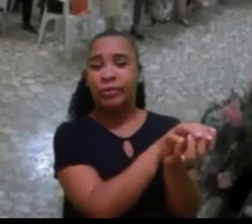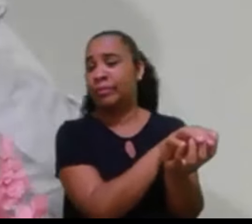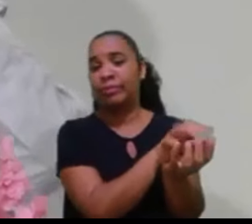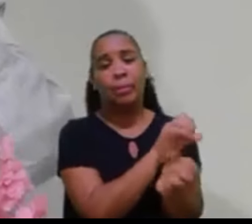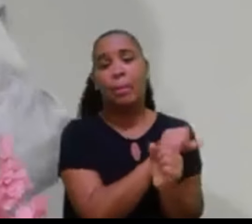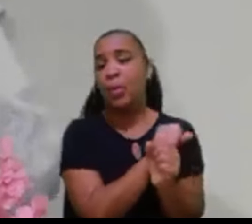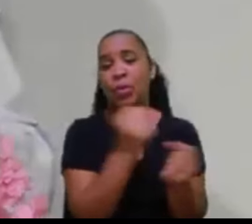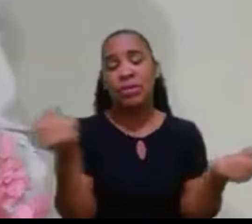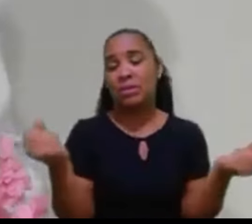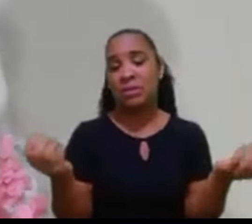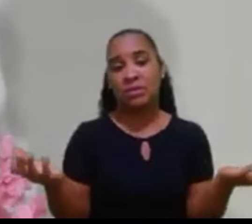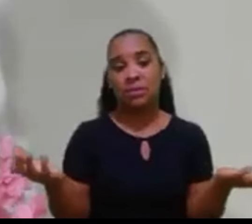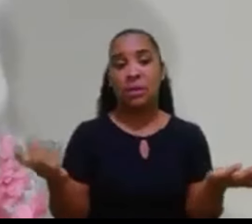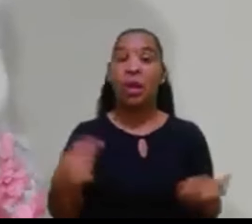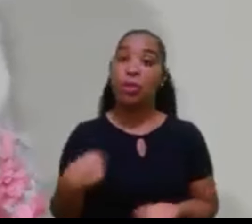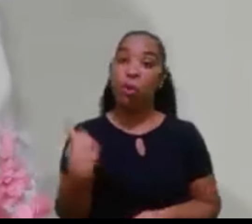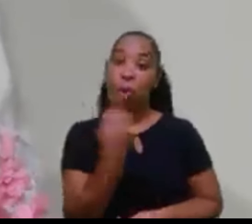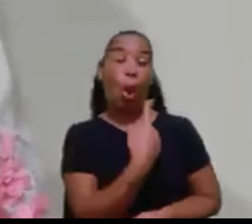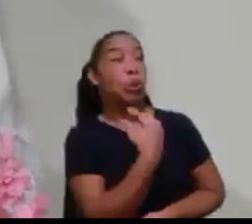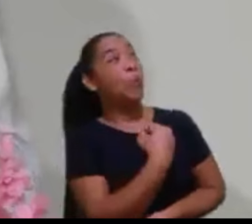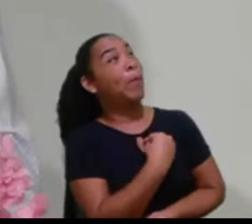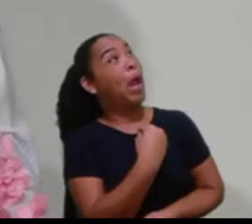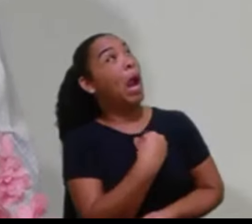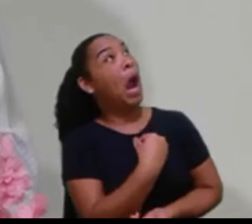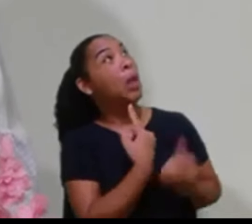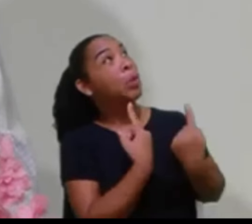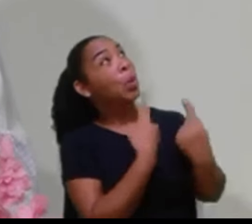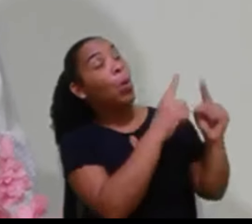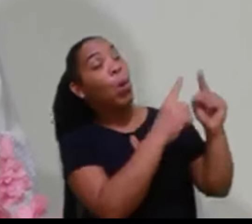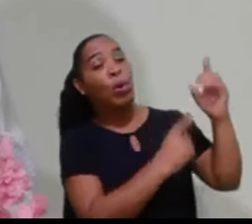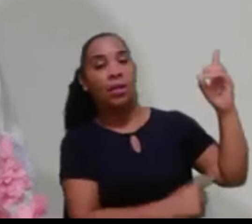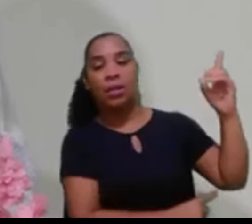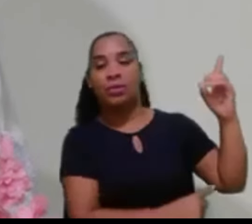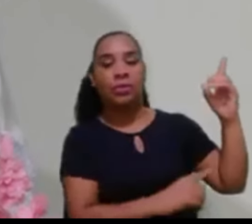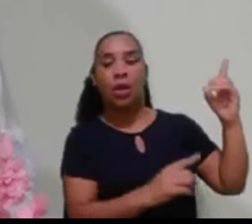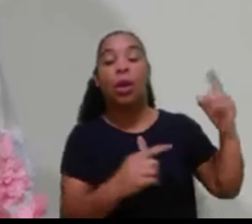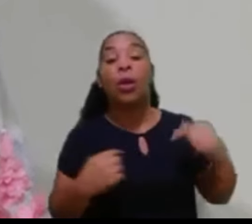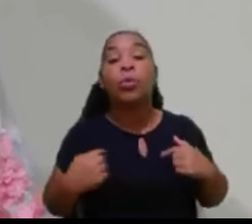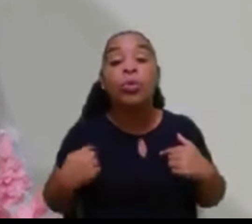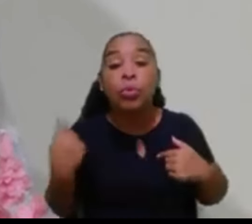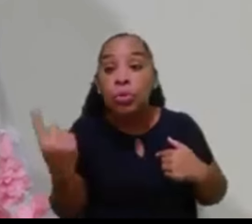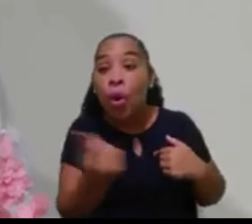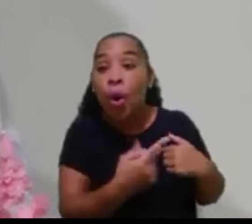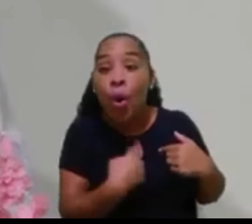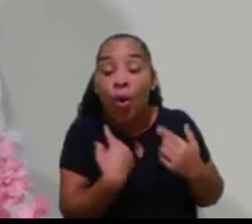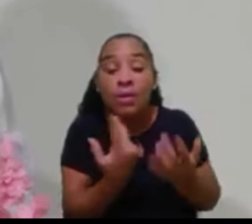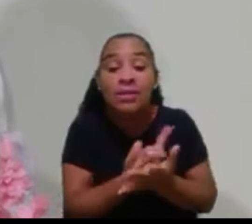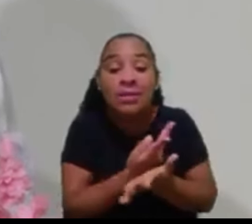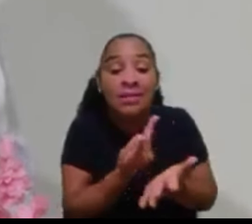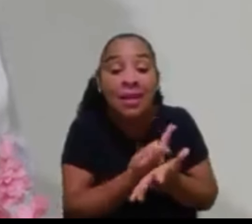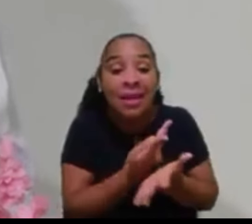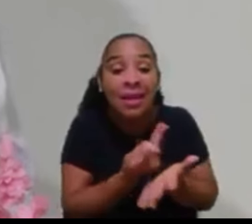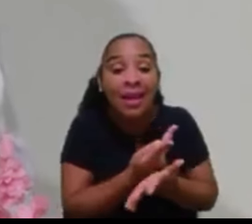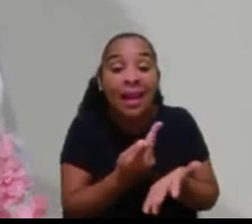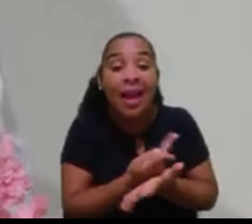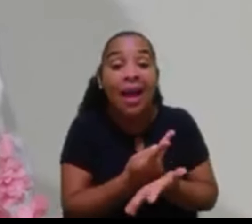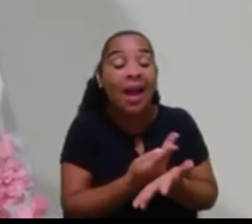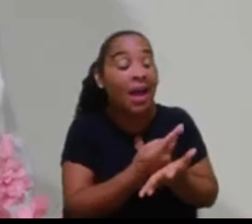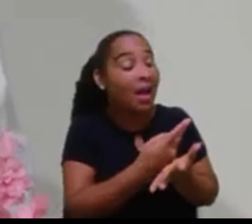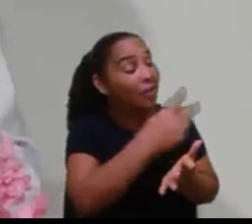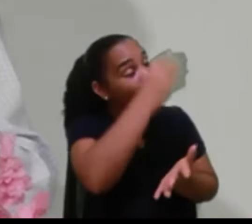Então, nós não pecamos contra Deus. Nós erramos a aplicação das lições de Deus.